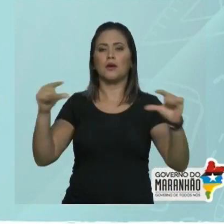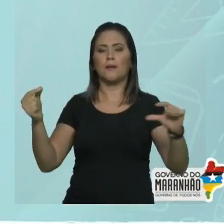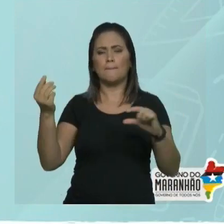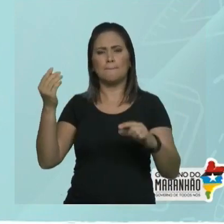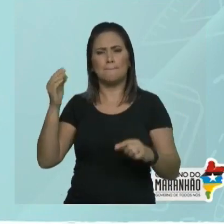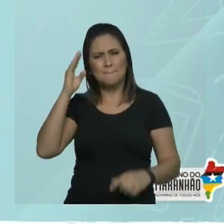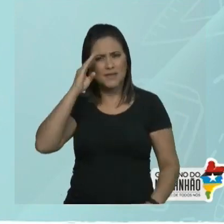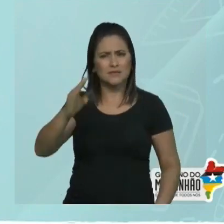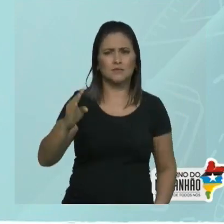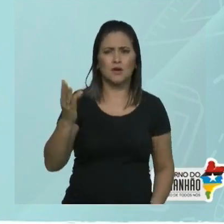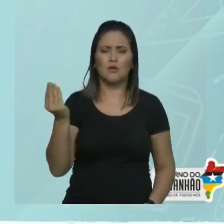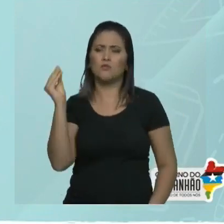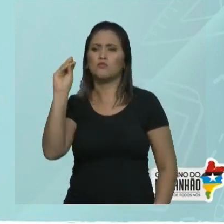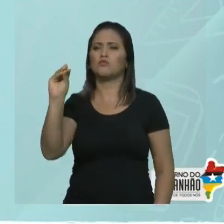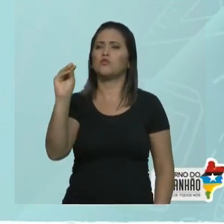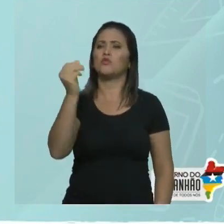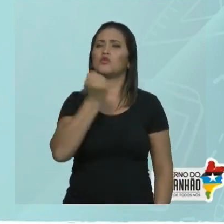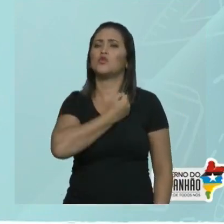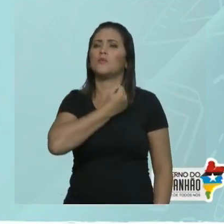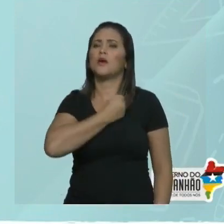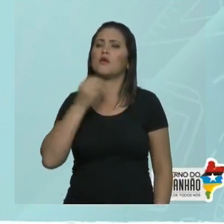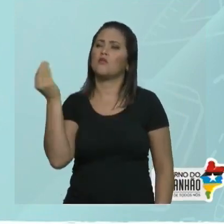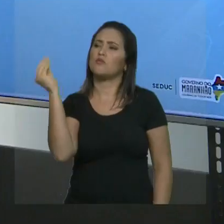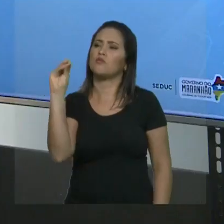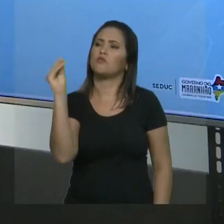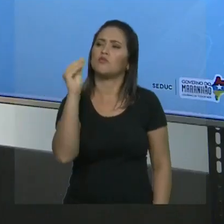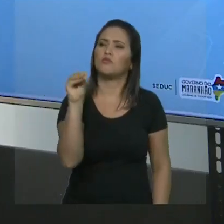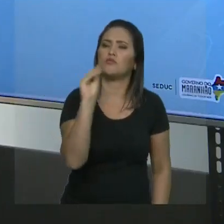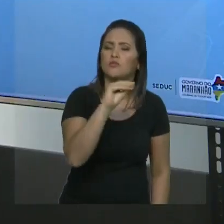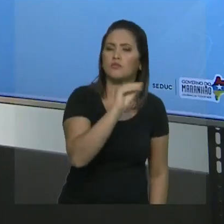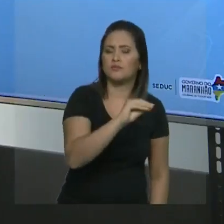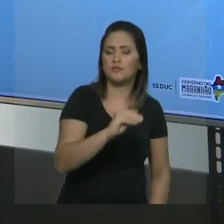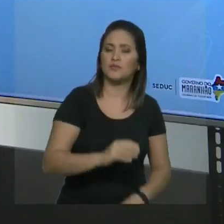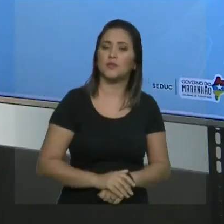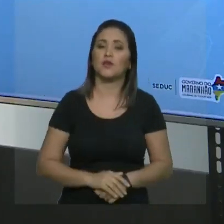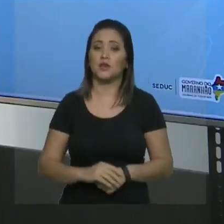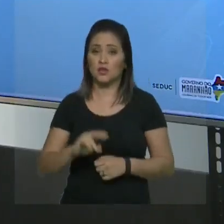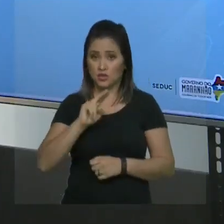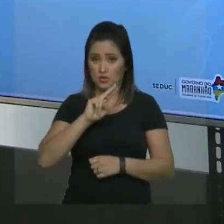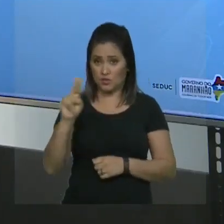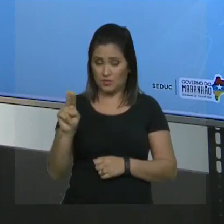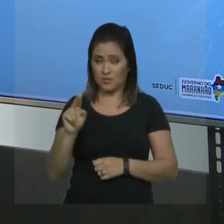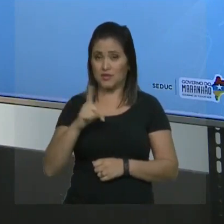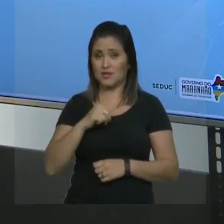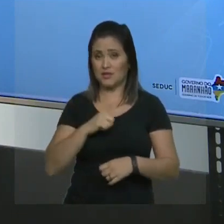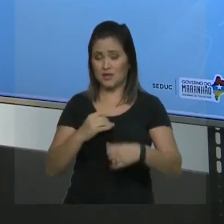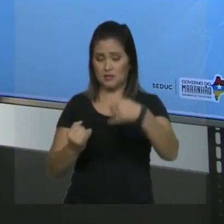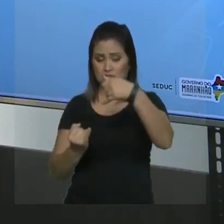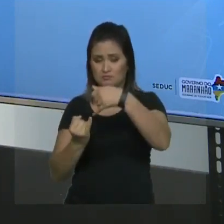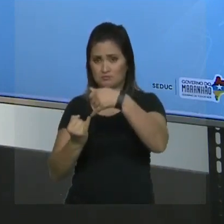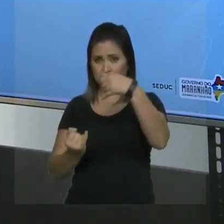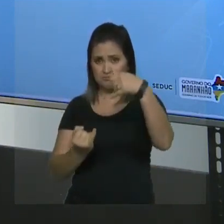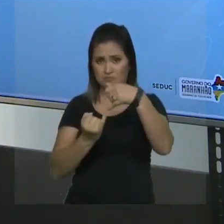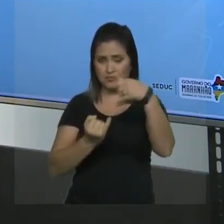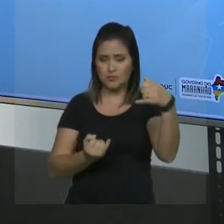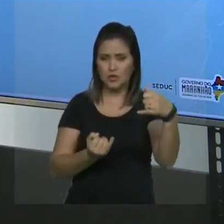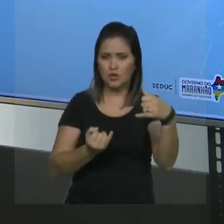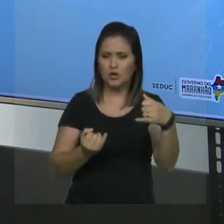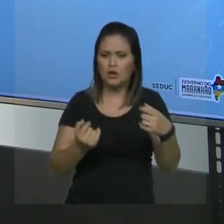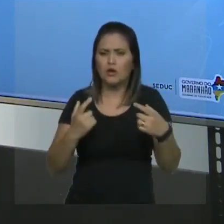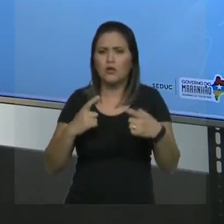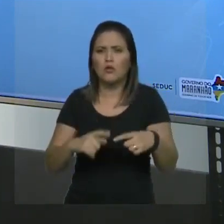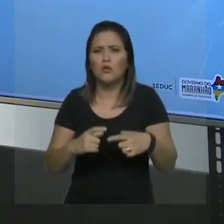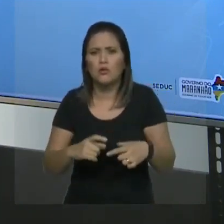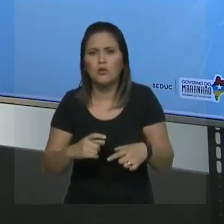nome, você vai seguir a seguinte sequência, indicar a posição e o radical ligados à cadeia principal. Como assim, professor?